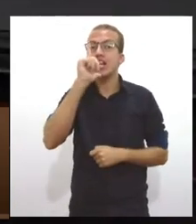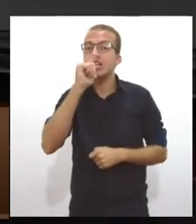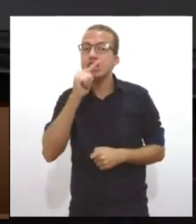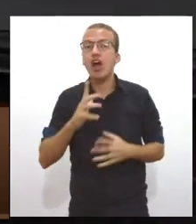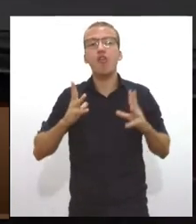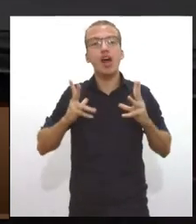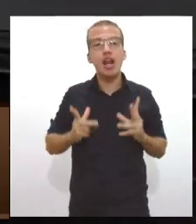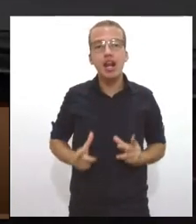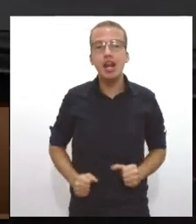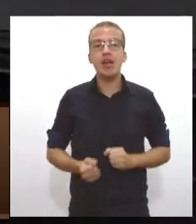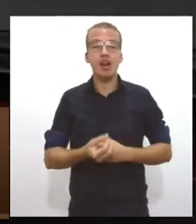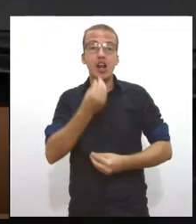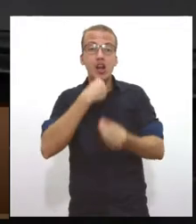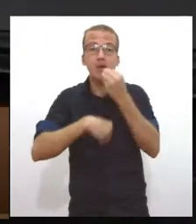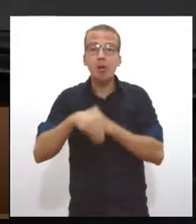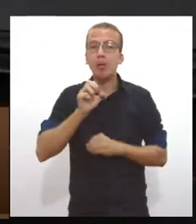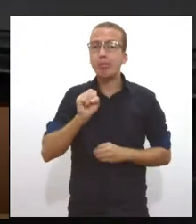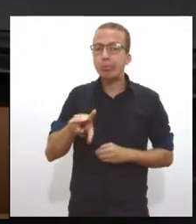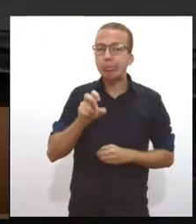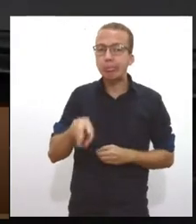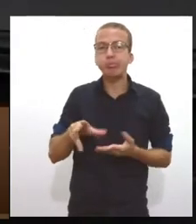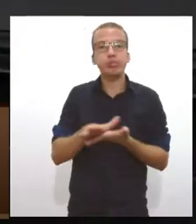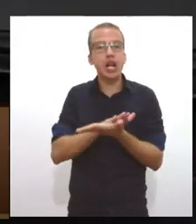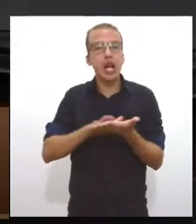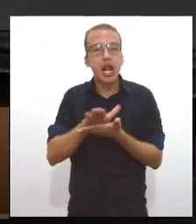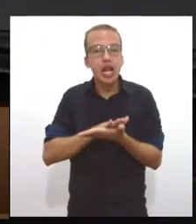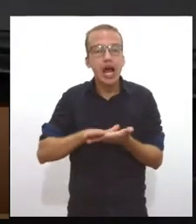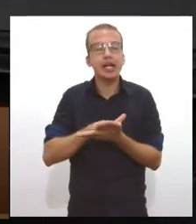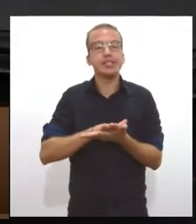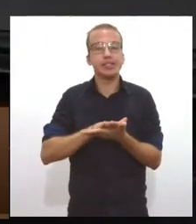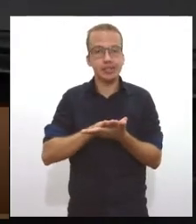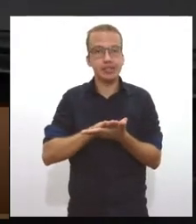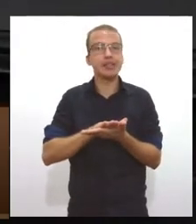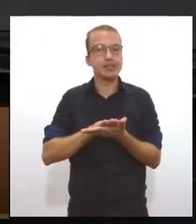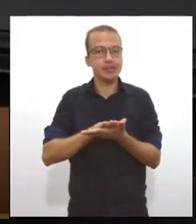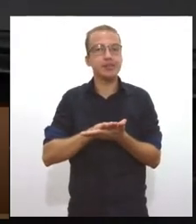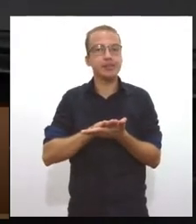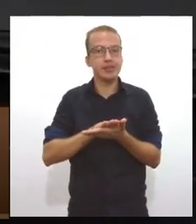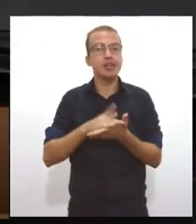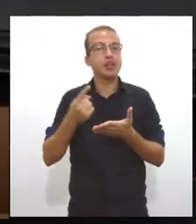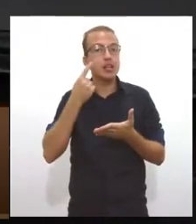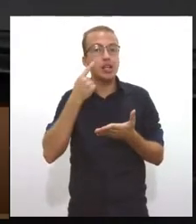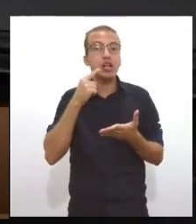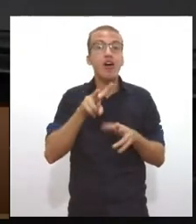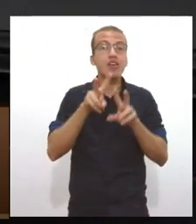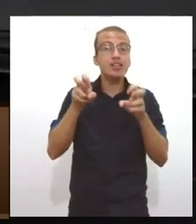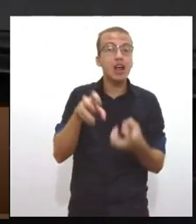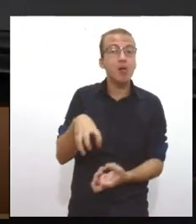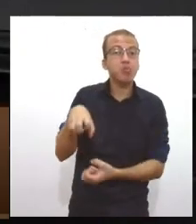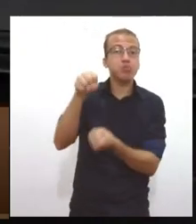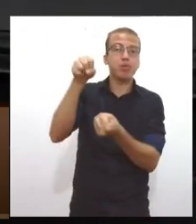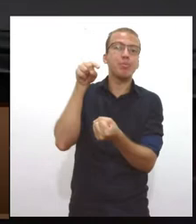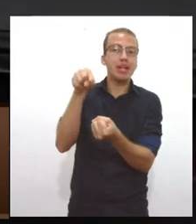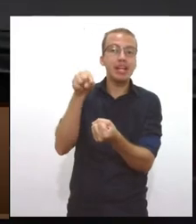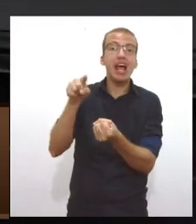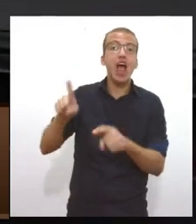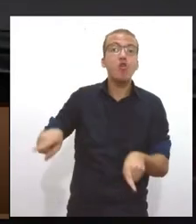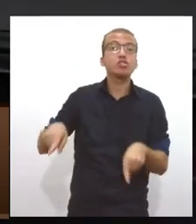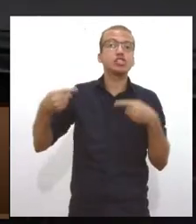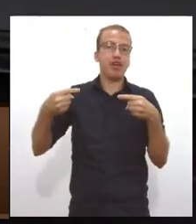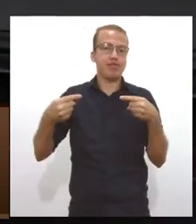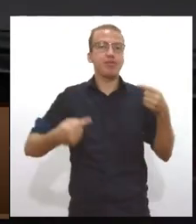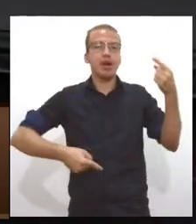envenenados. Então, assim, a sustentabilidade, ela vai trazer um desafio para as políticas públicas, no sentido de